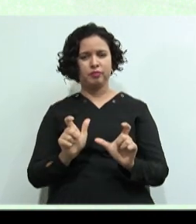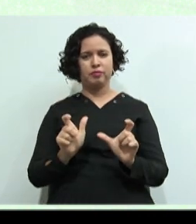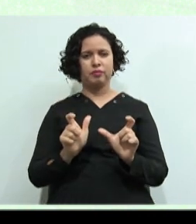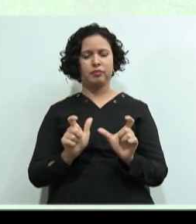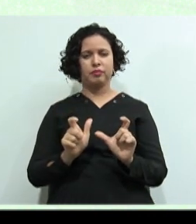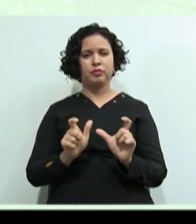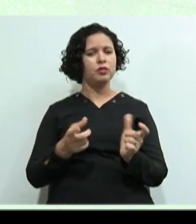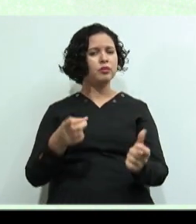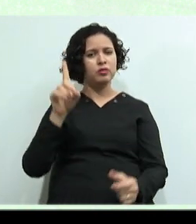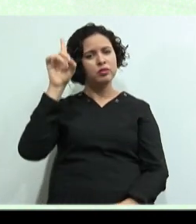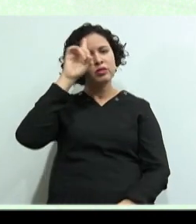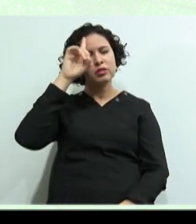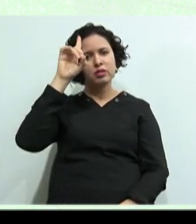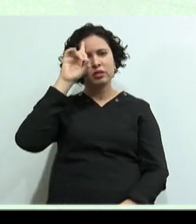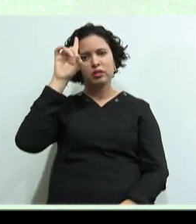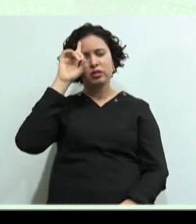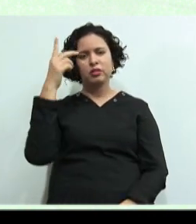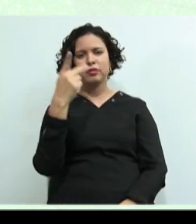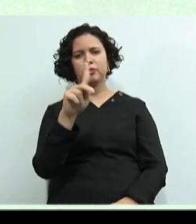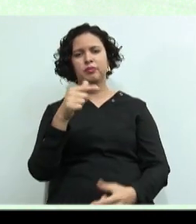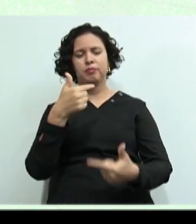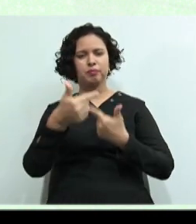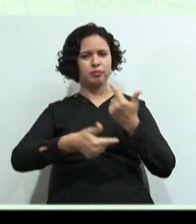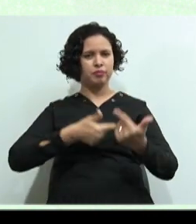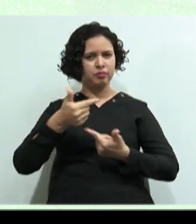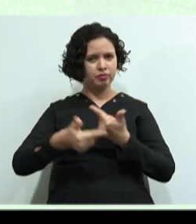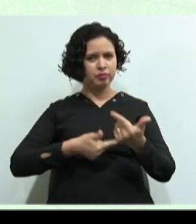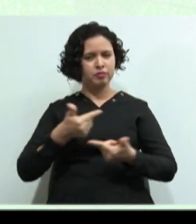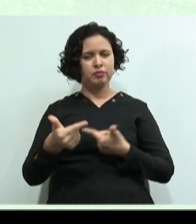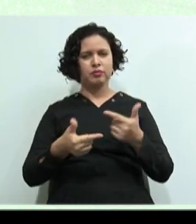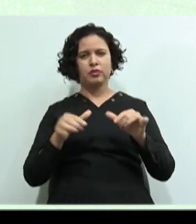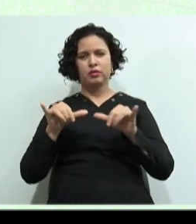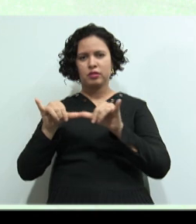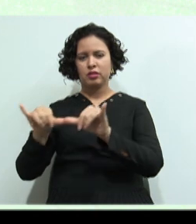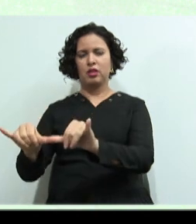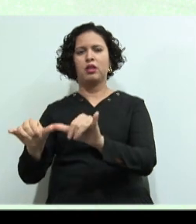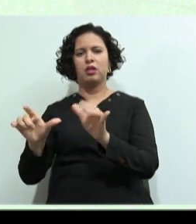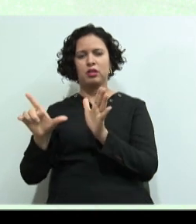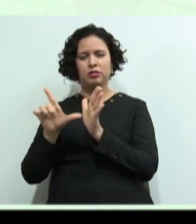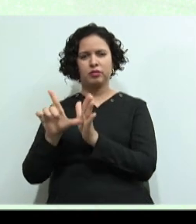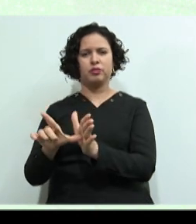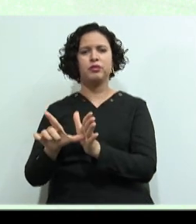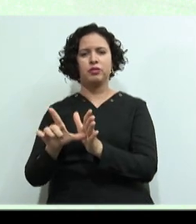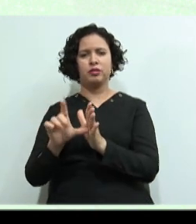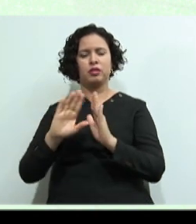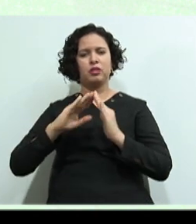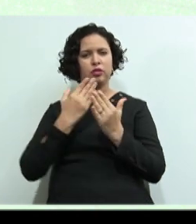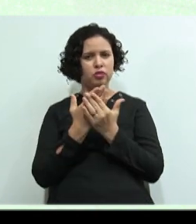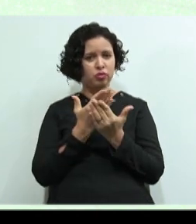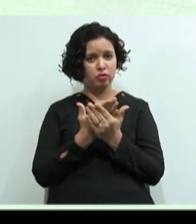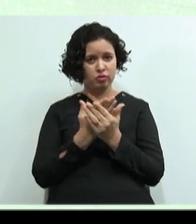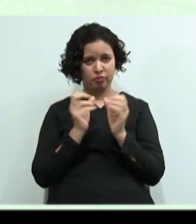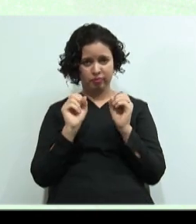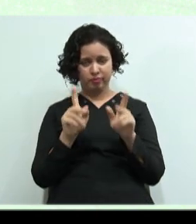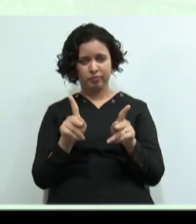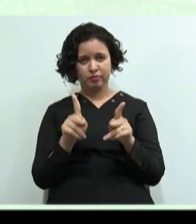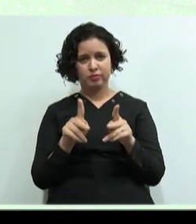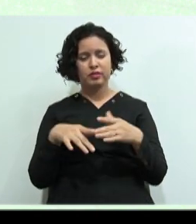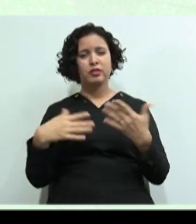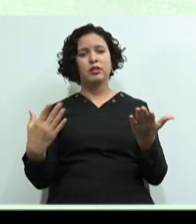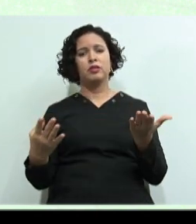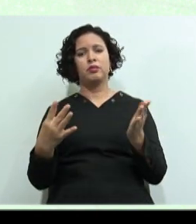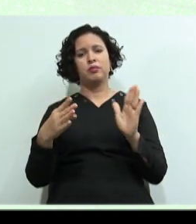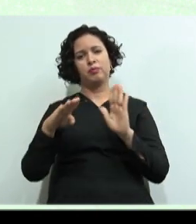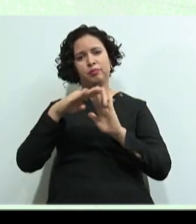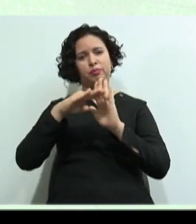cotidiano No seu trabalho No mercado Na escola Tá bom E nessa unidade 4